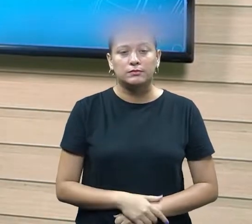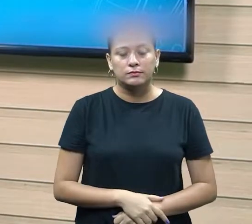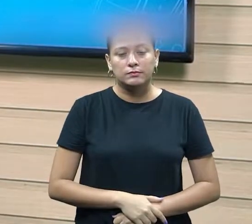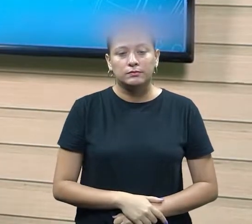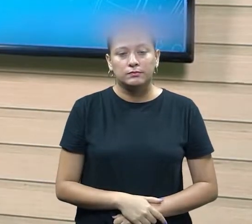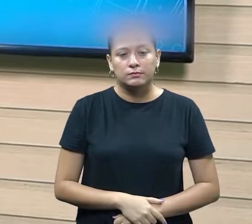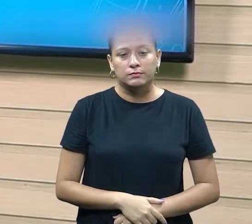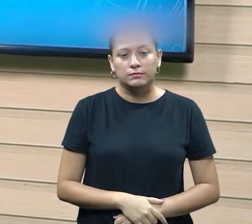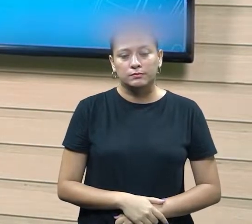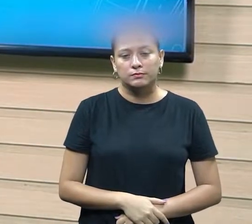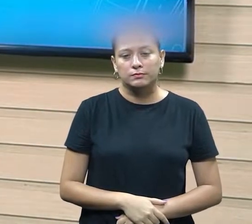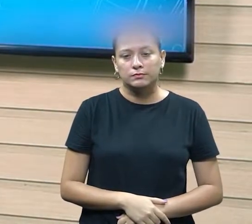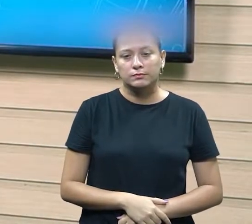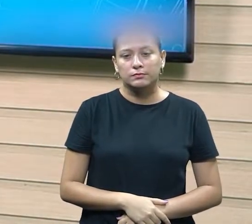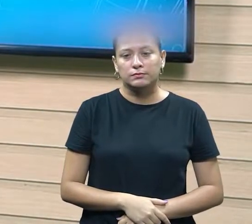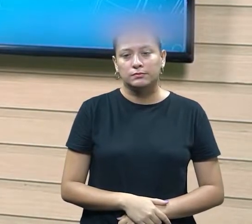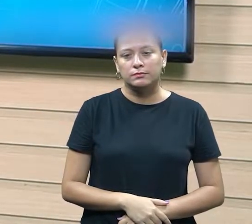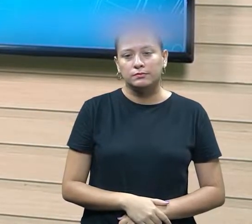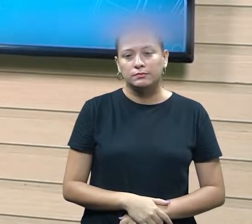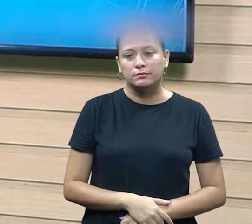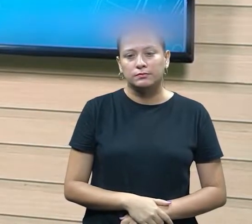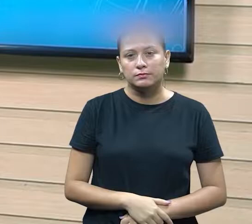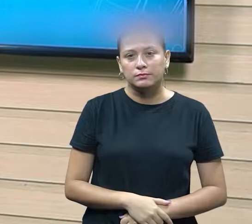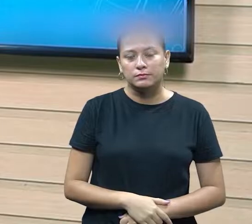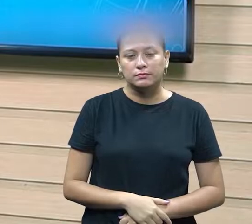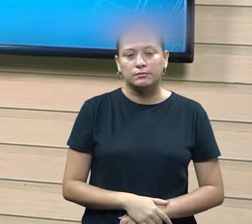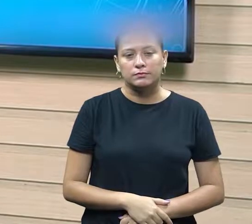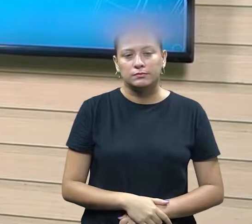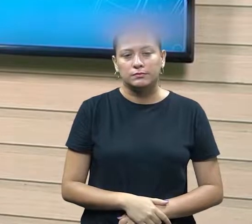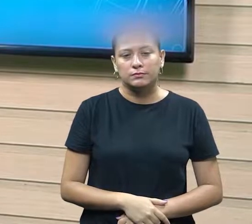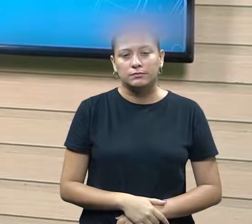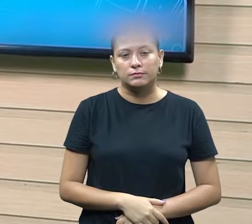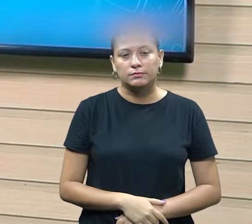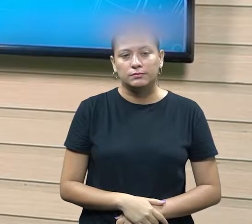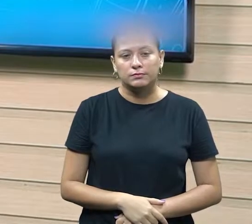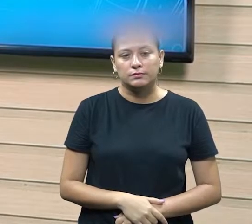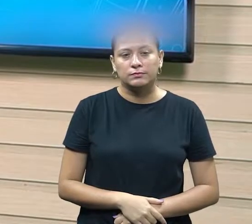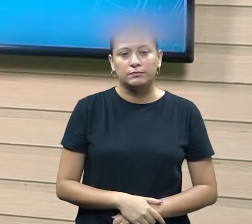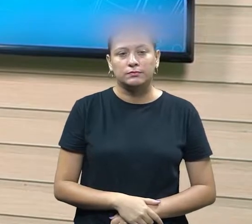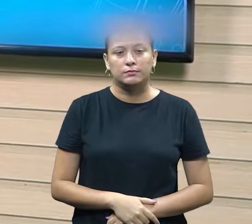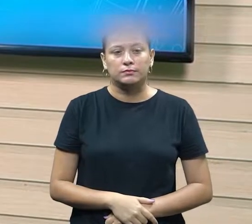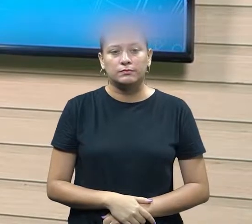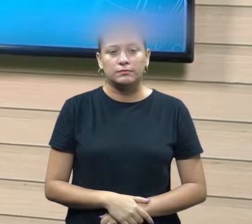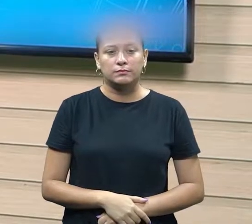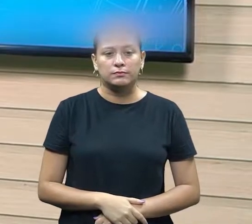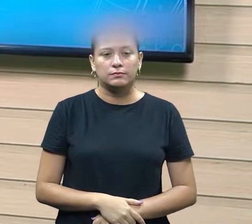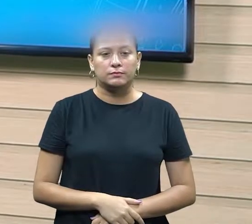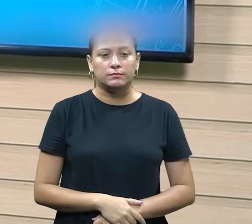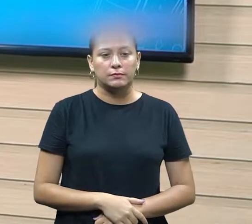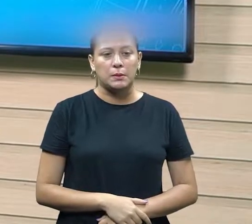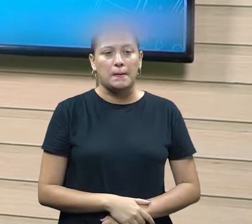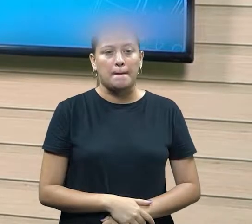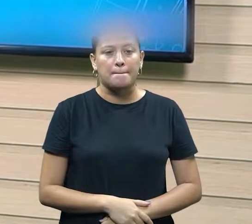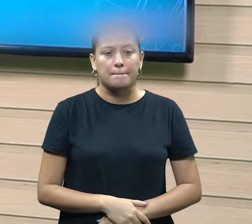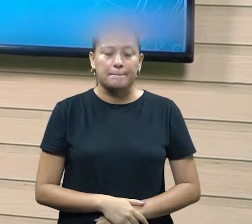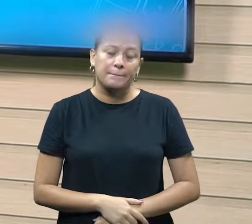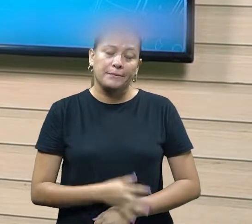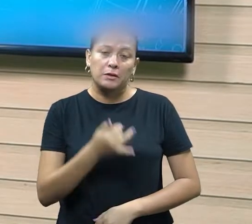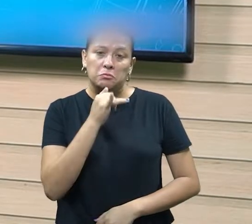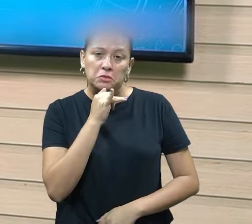nomear mas justamente está aí então a gente veja só como vocês a gente consegue compreender a pessoa que vamos dizer nosso convívio